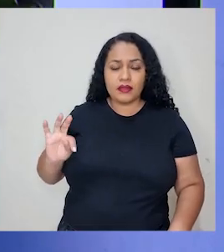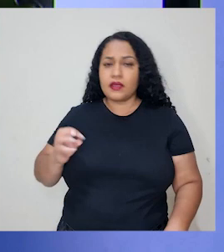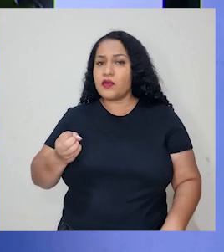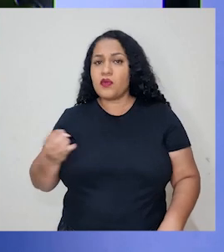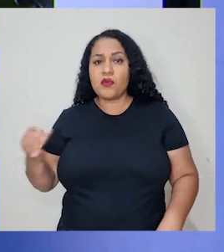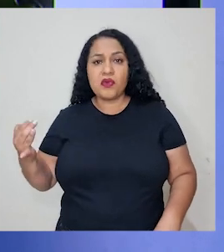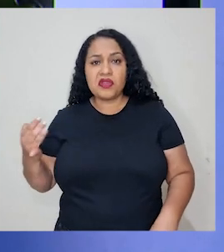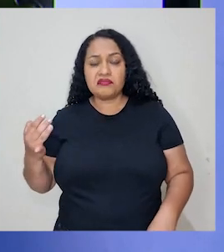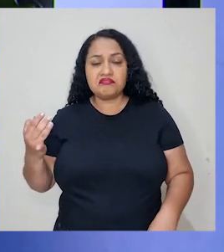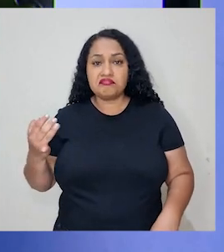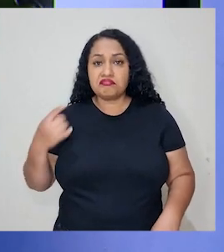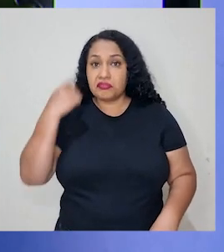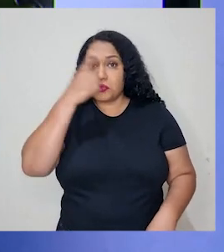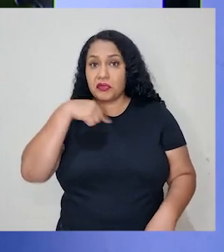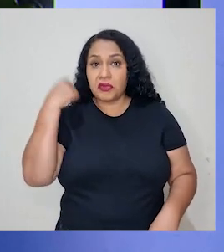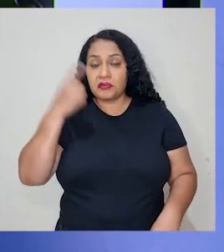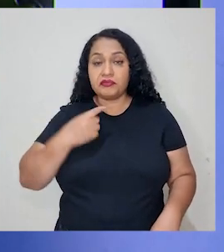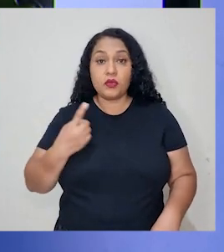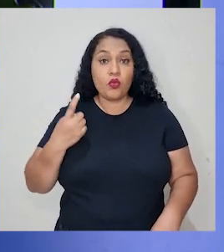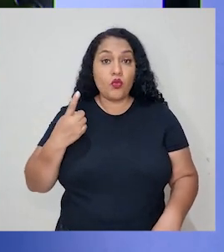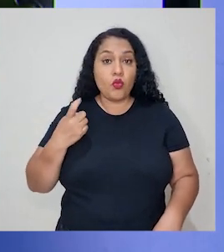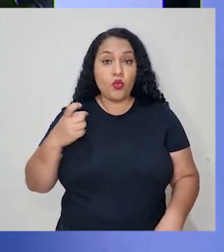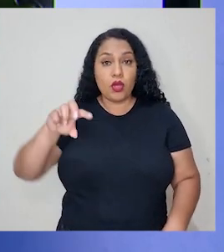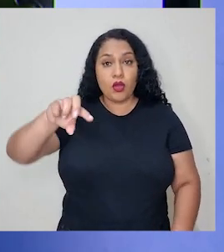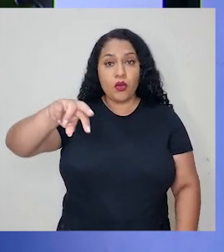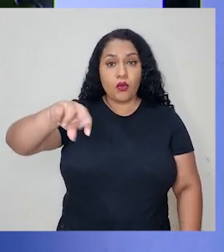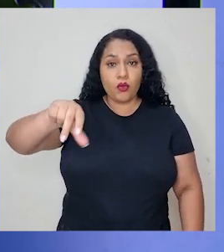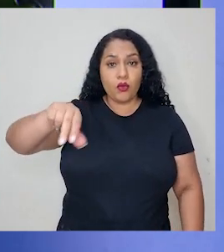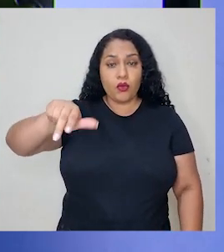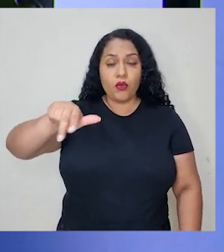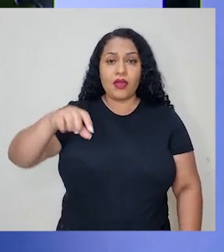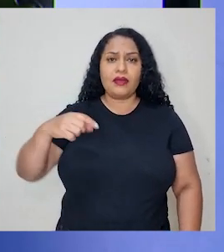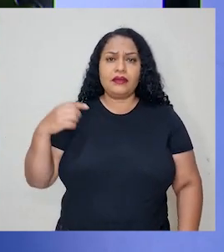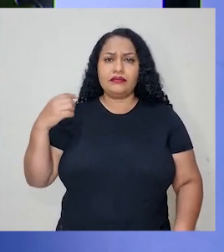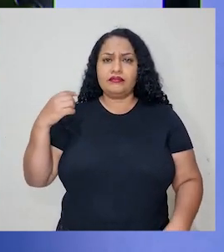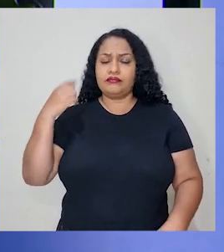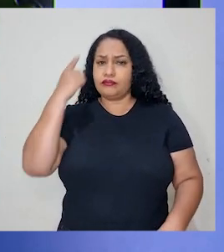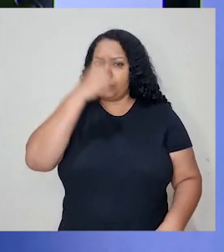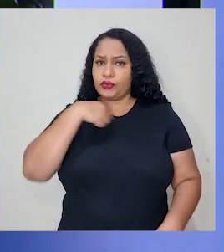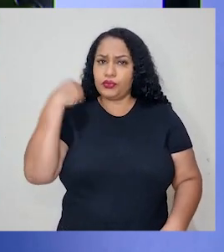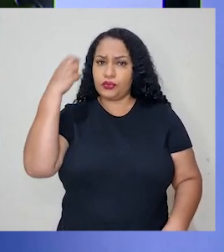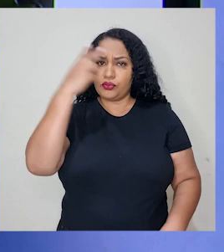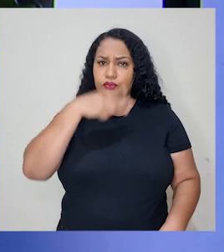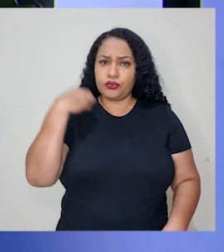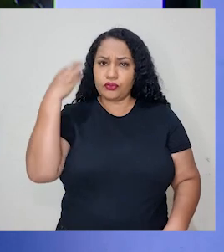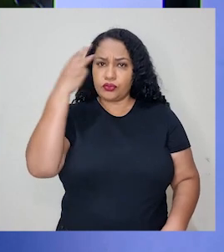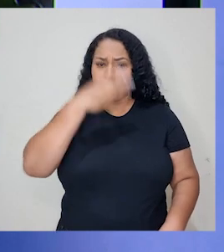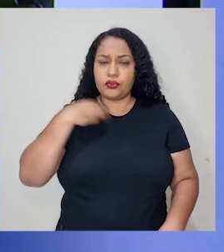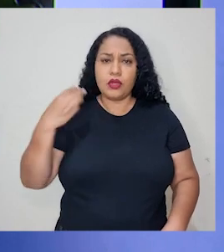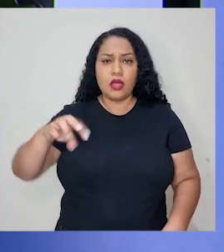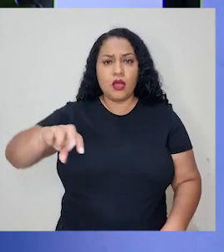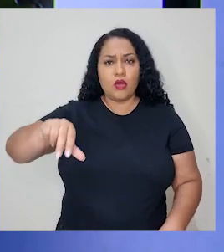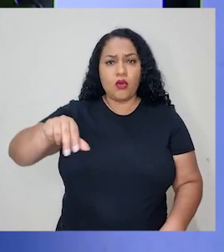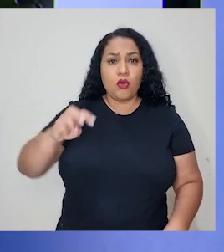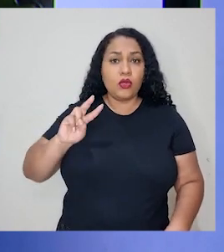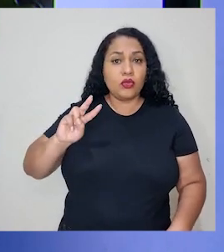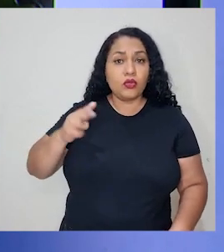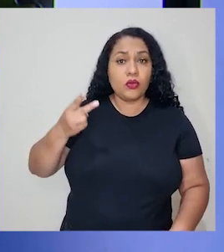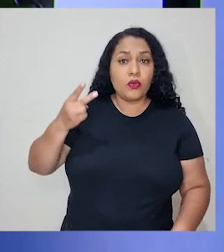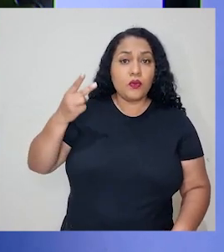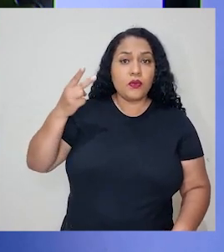Nesse caso, nós temos uma única torneira, que a cada 3 horas, ela despeja 2.000 litros.